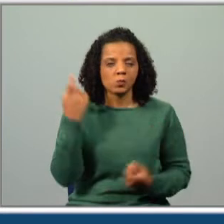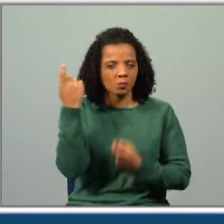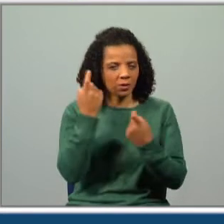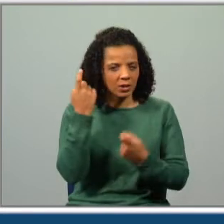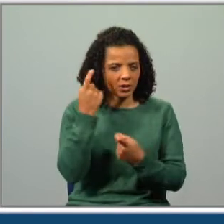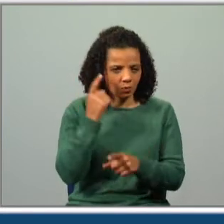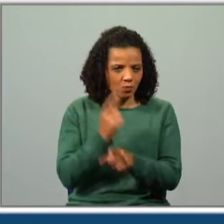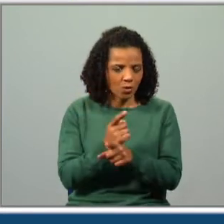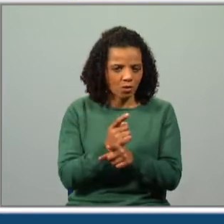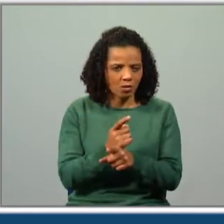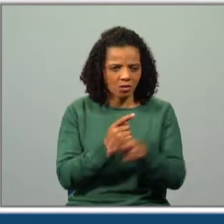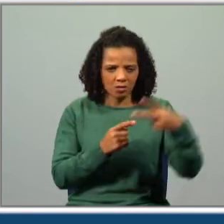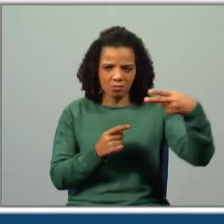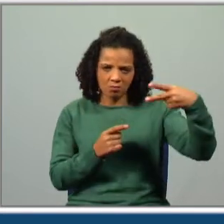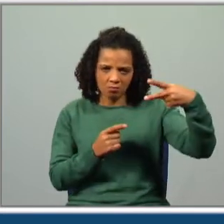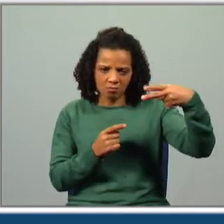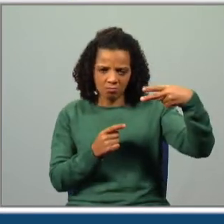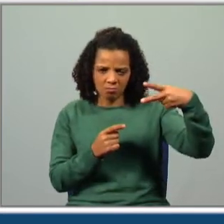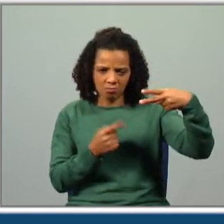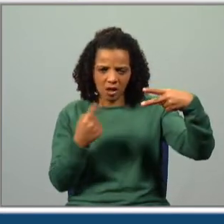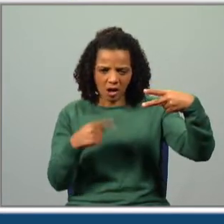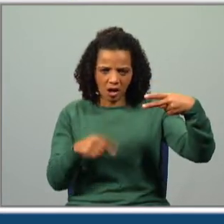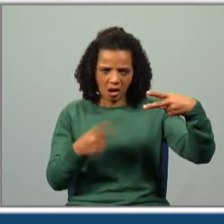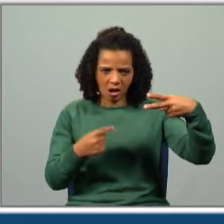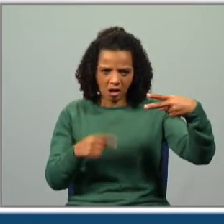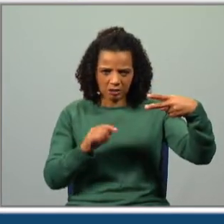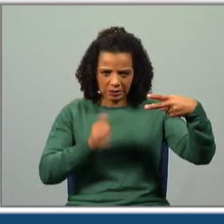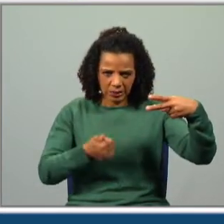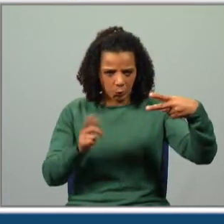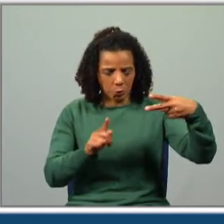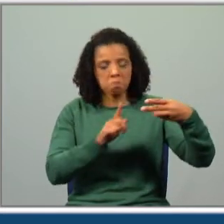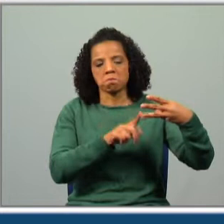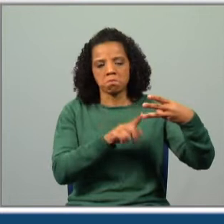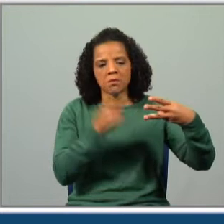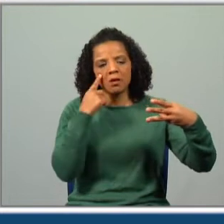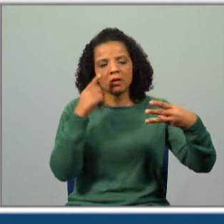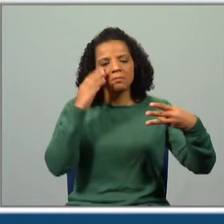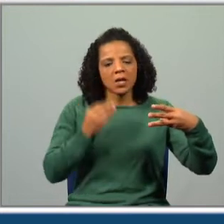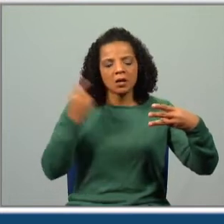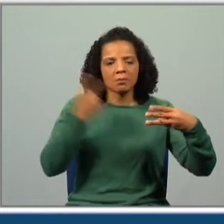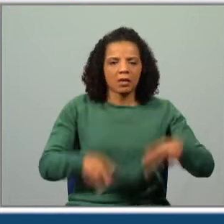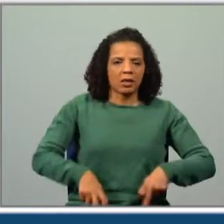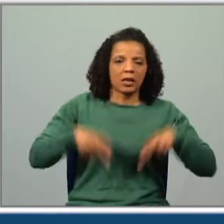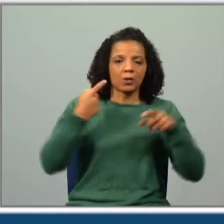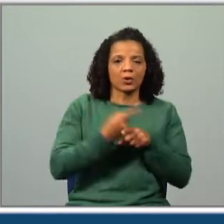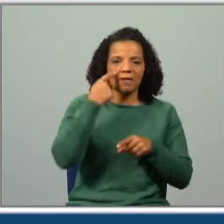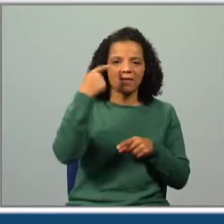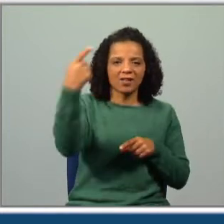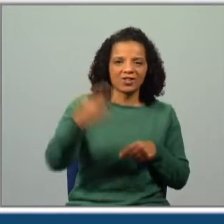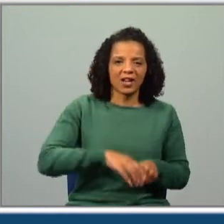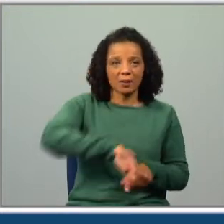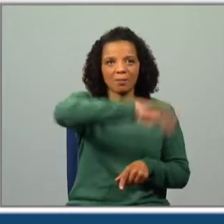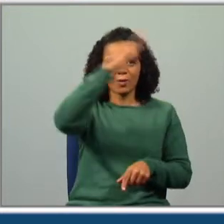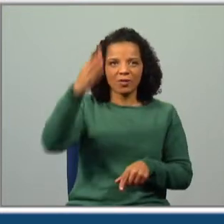comigo, se alguma destas está a fazer sentido. Achava que tinha de ser riquíssimo para ir viajar pela